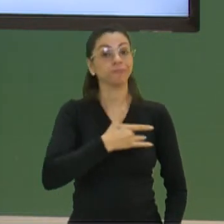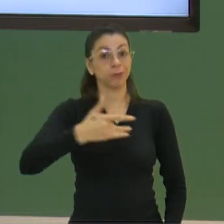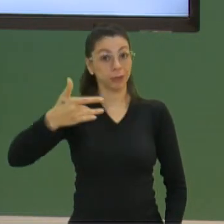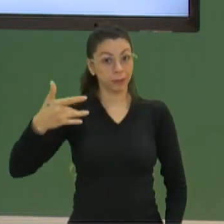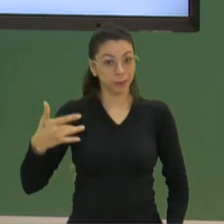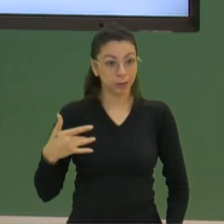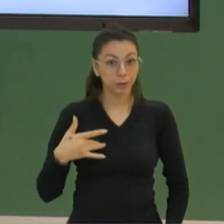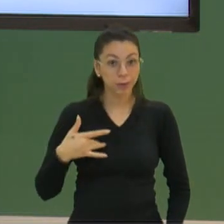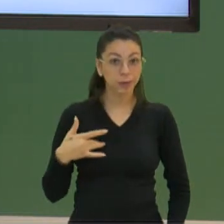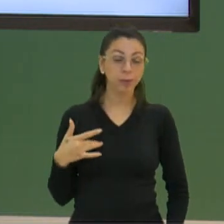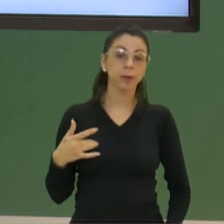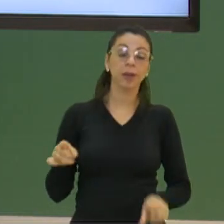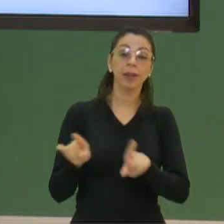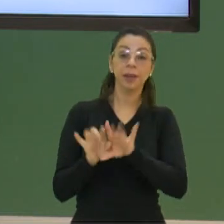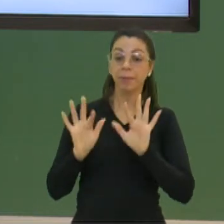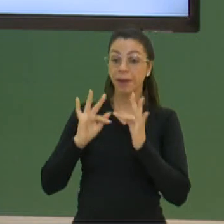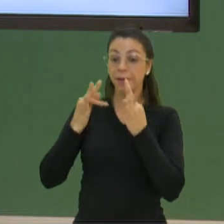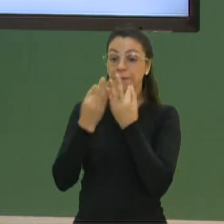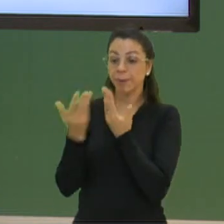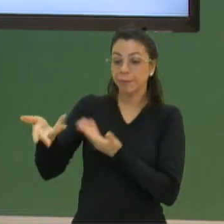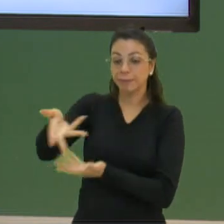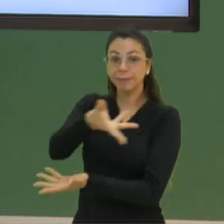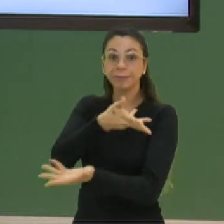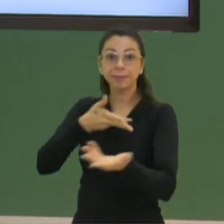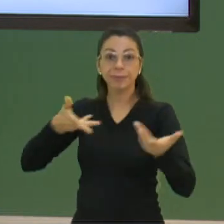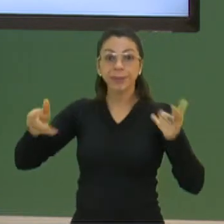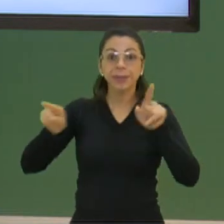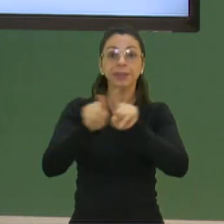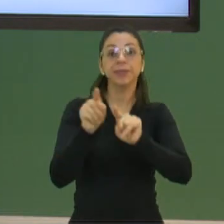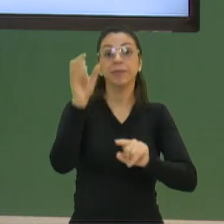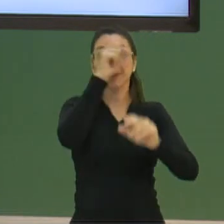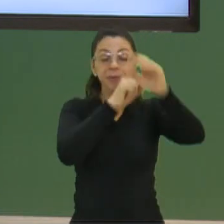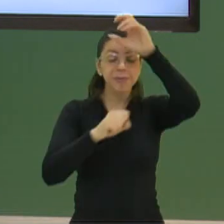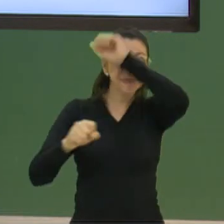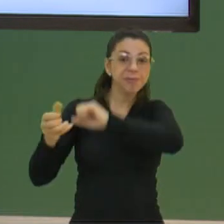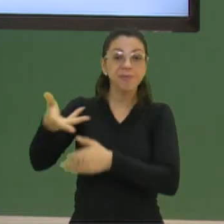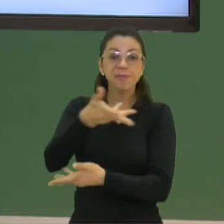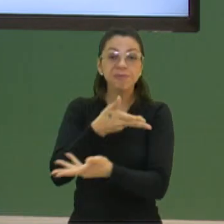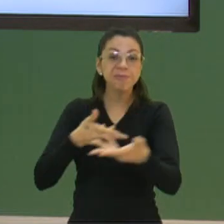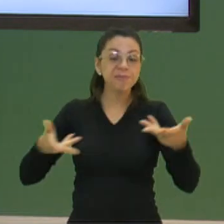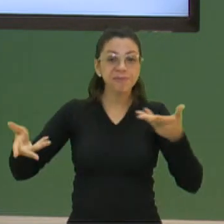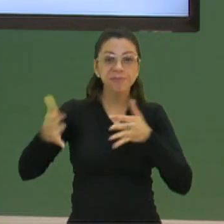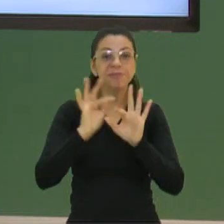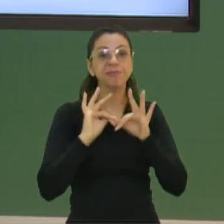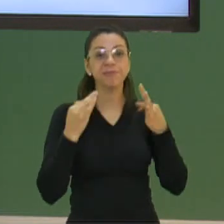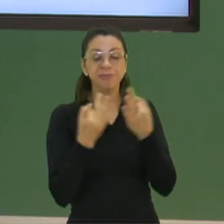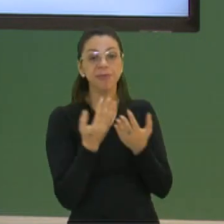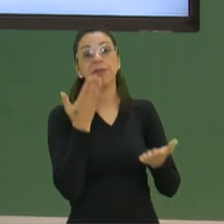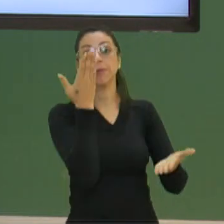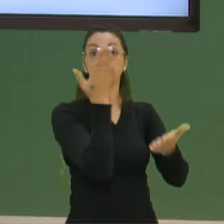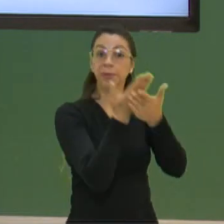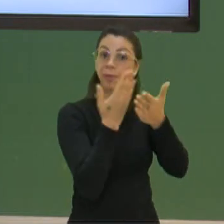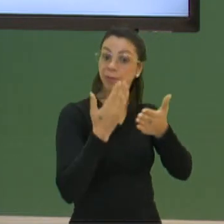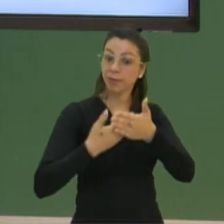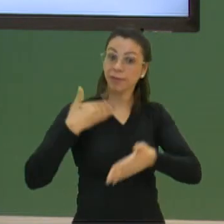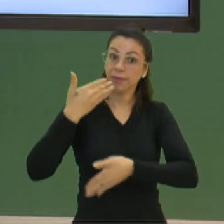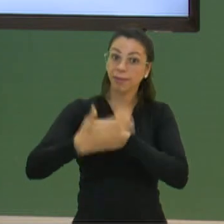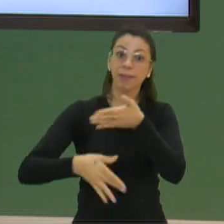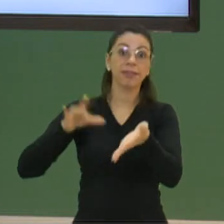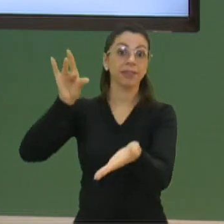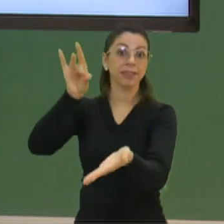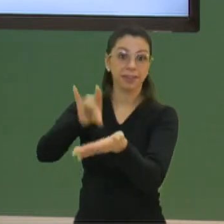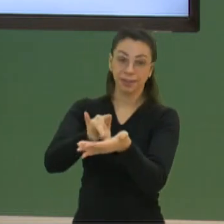saudável, e que envolva tudo aquilo que você está aprendendo para você contar para a sua família que você está estudando, você está desenvolvendo o seu